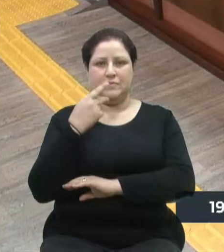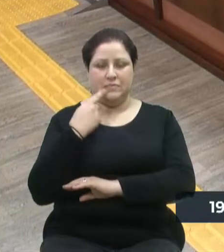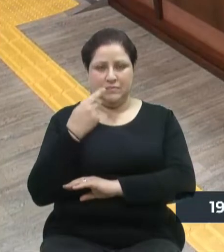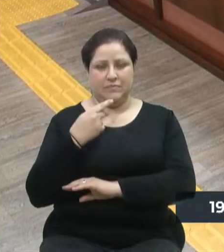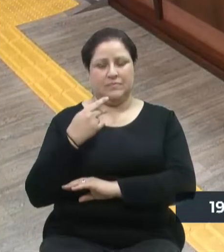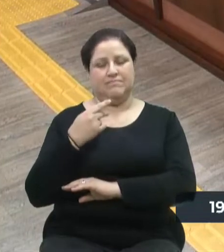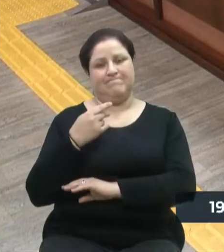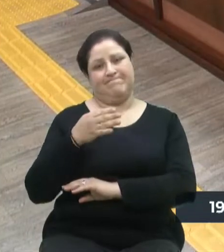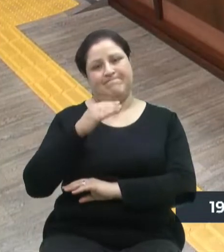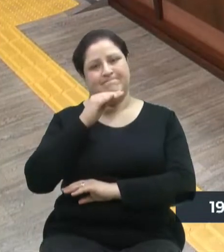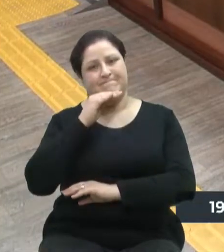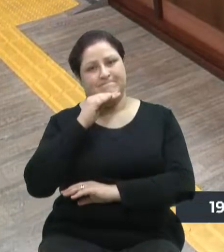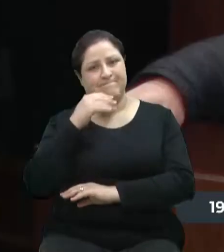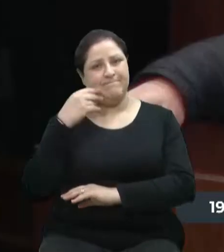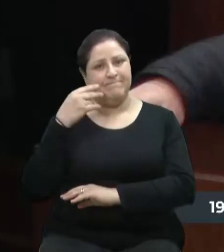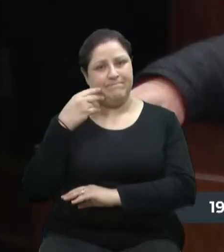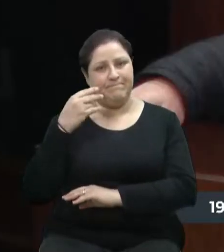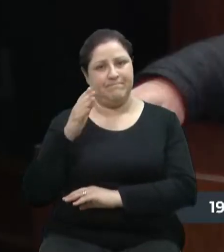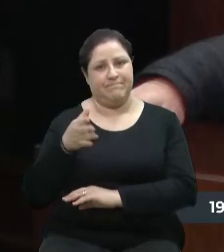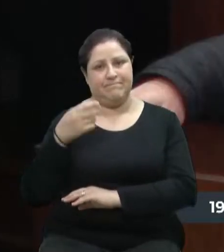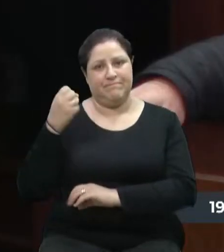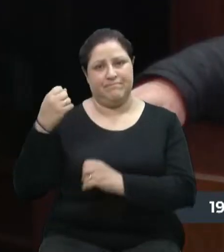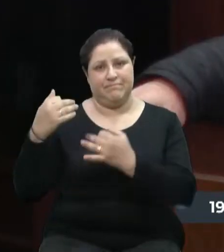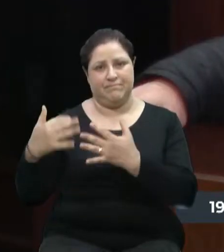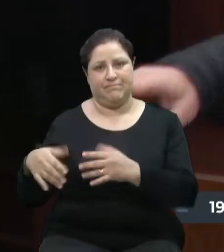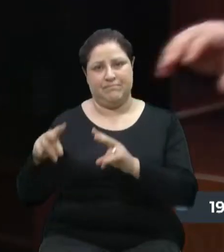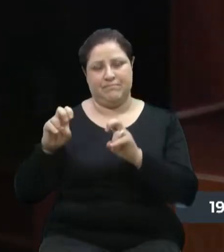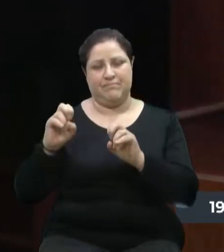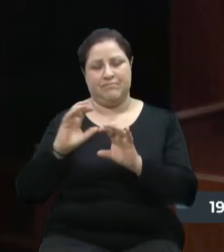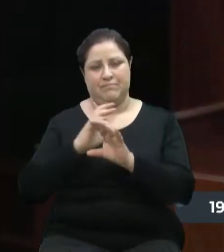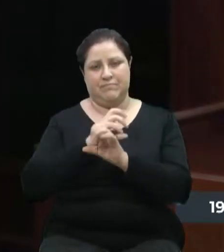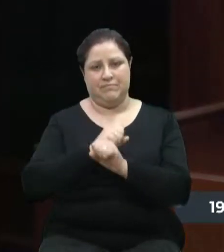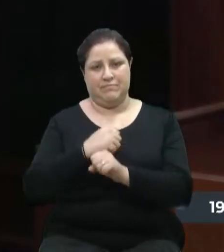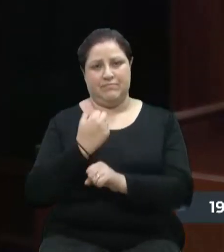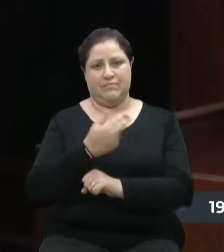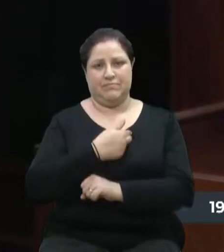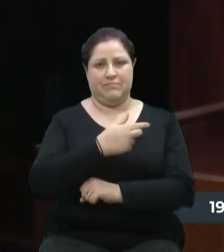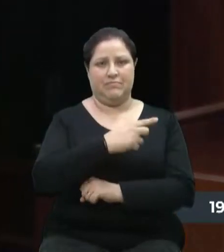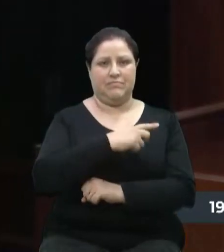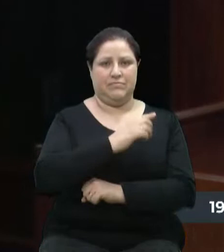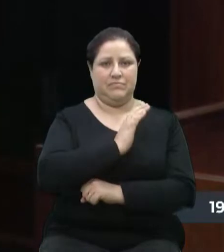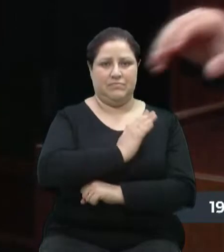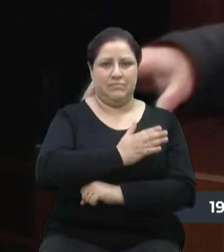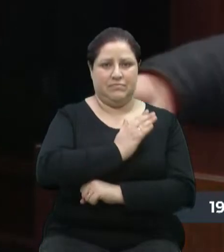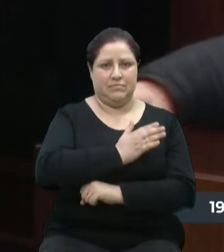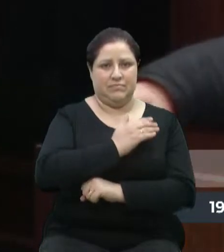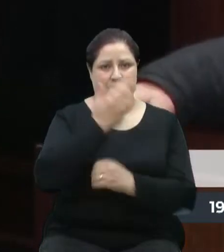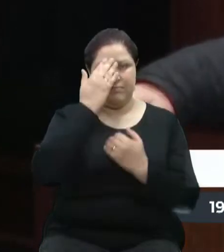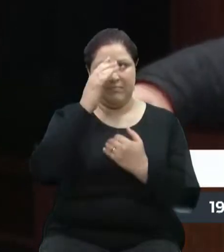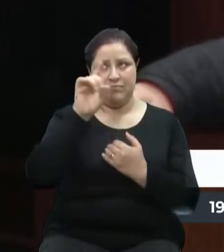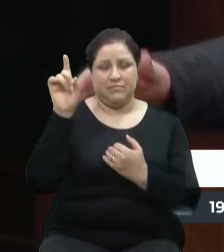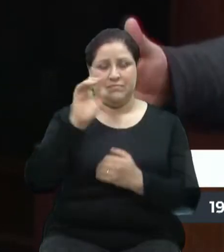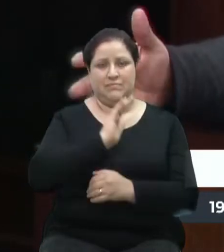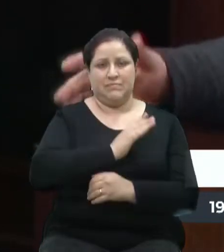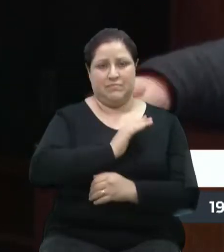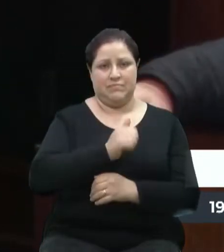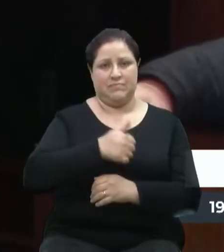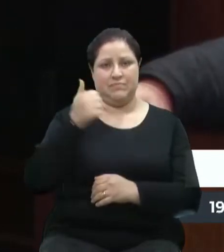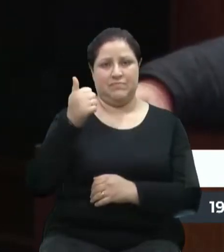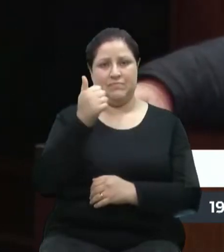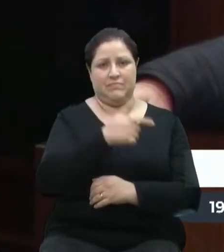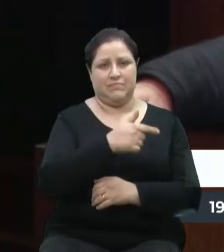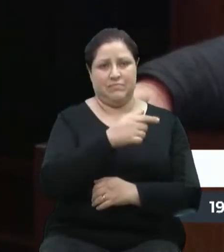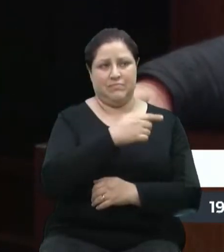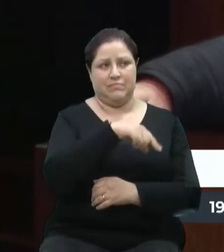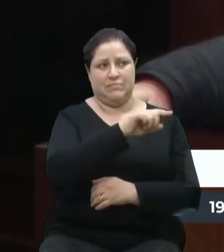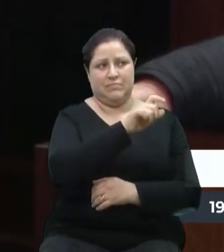animais, né? E a gente, graças a Deus, tem um coração muito melhor do que essas pessoas aí que... Isso aí não pode ser chamado de